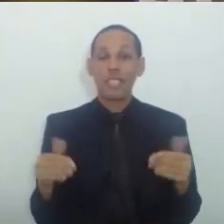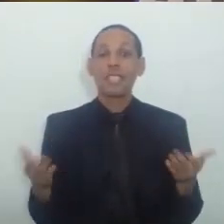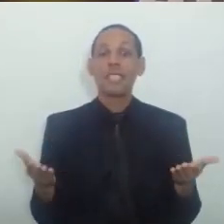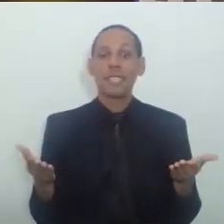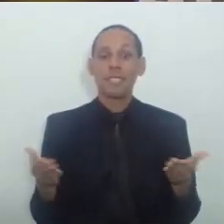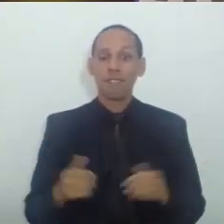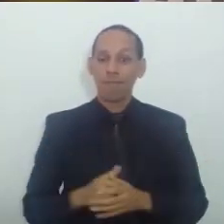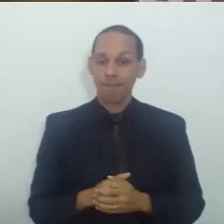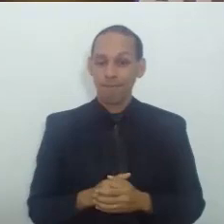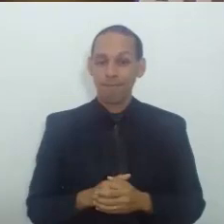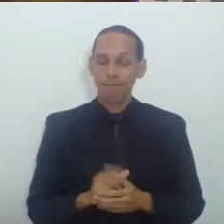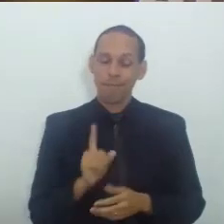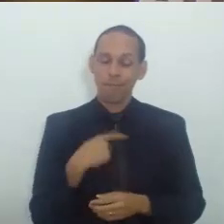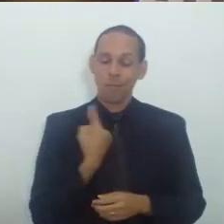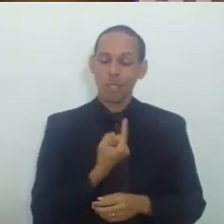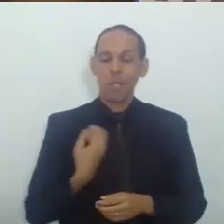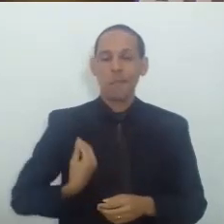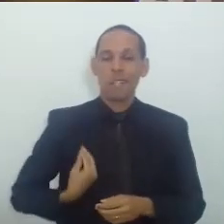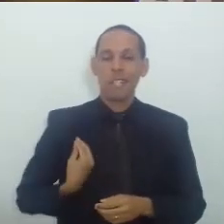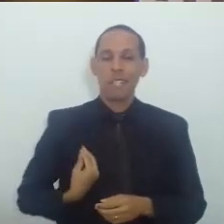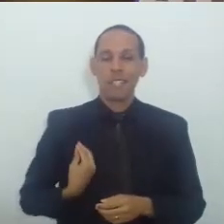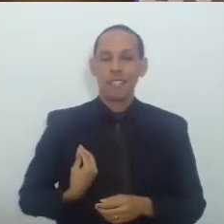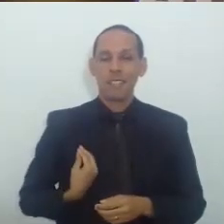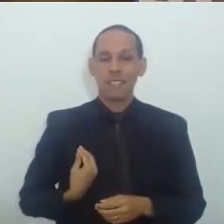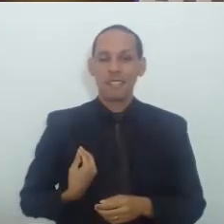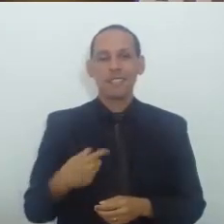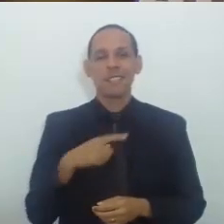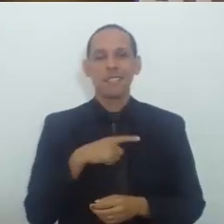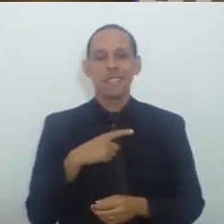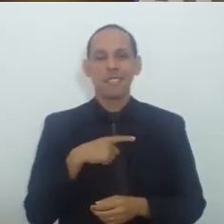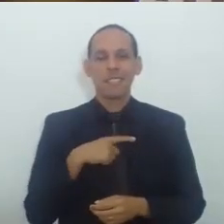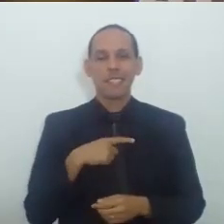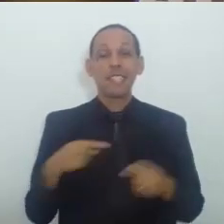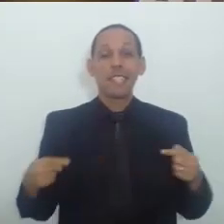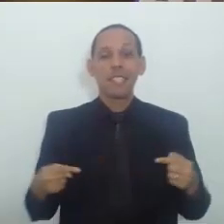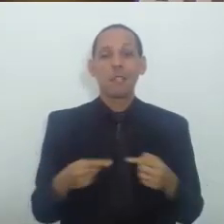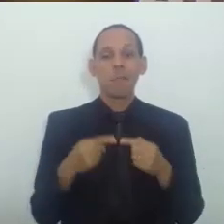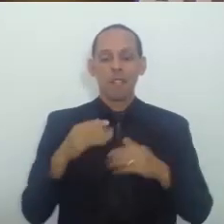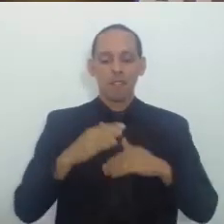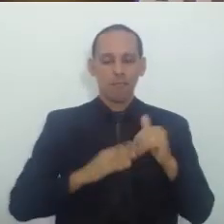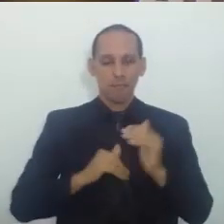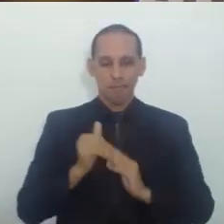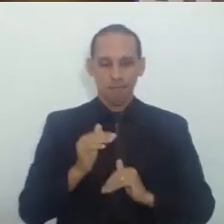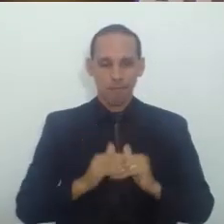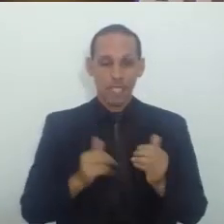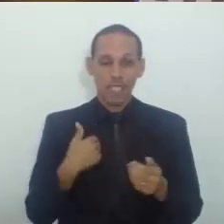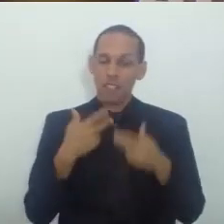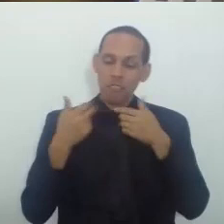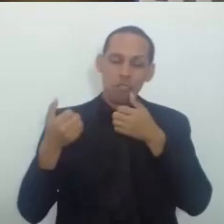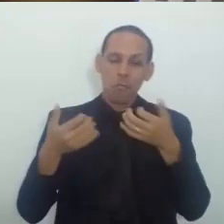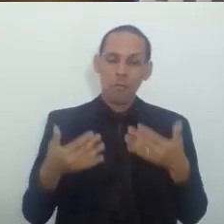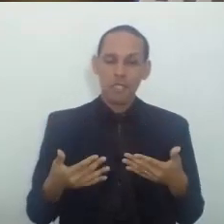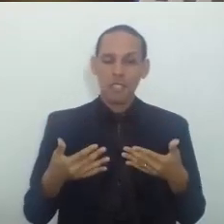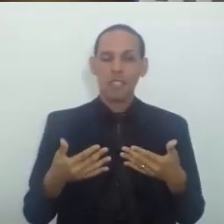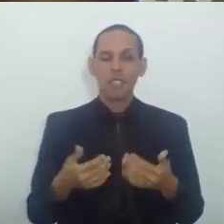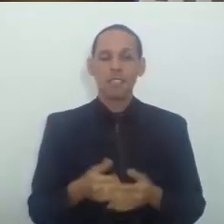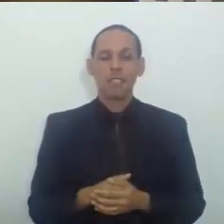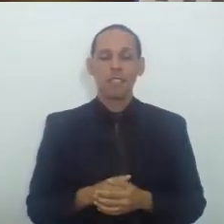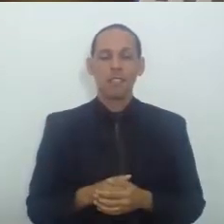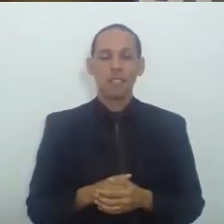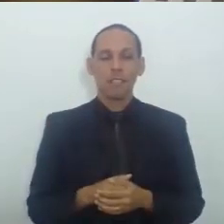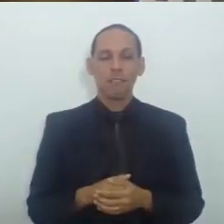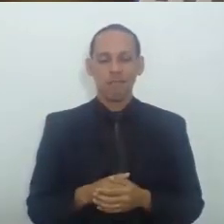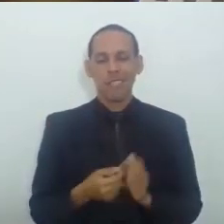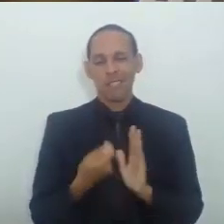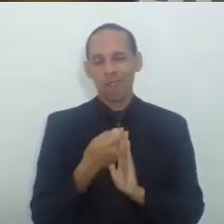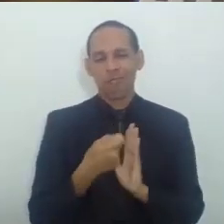Aqui com Esse incidente Da sução de competência Aí eu falo um pouquinho Sobre O que